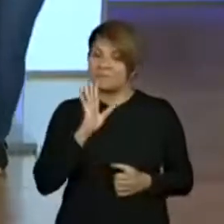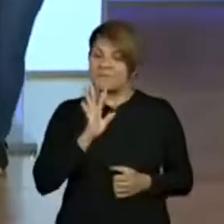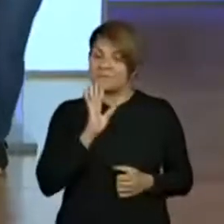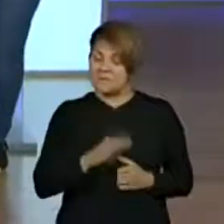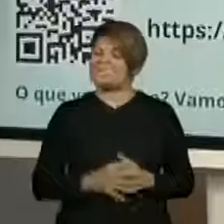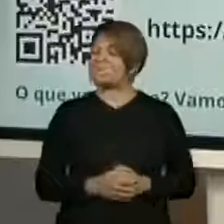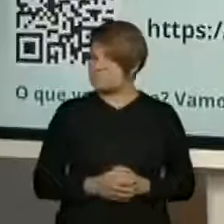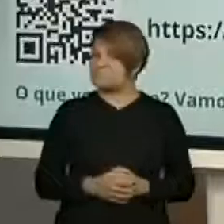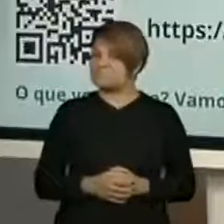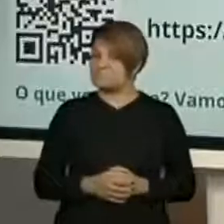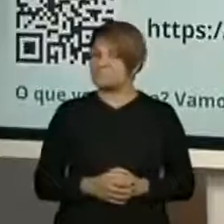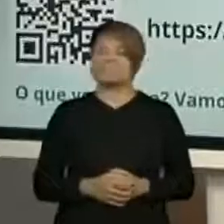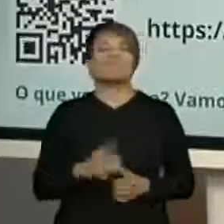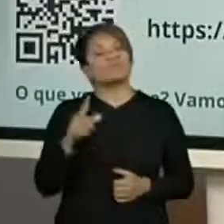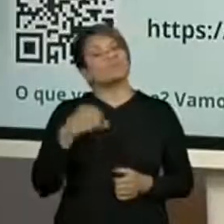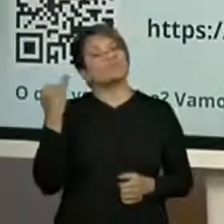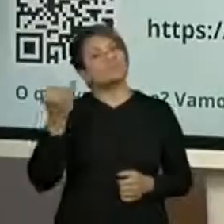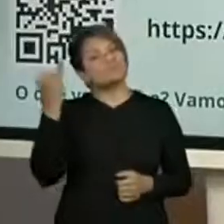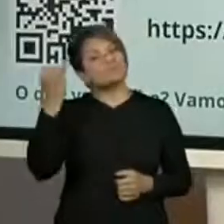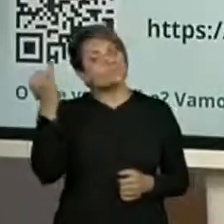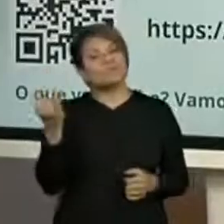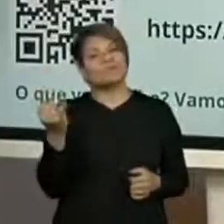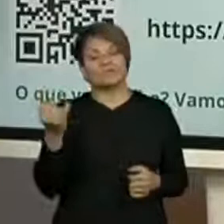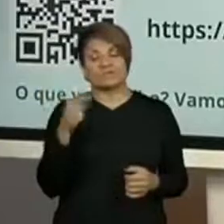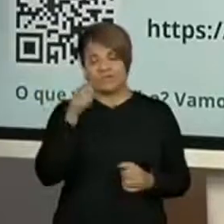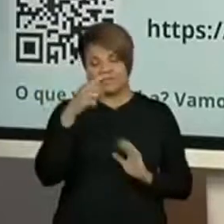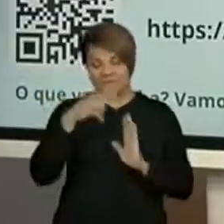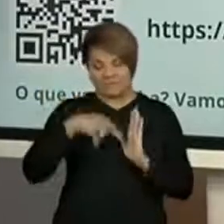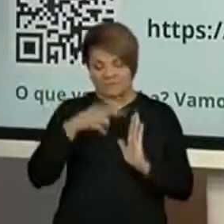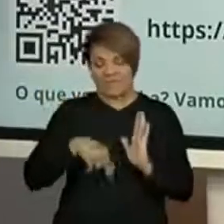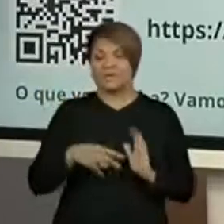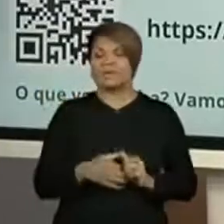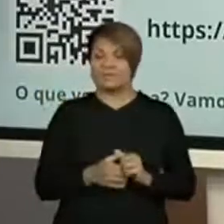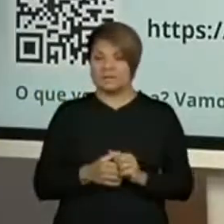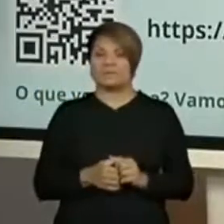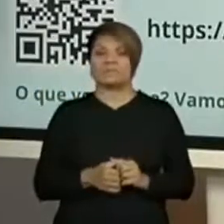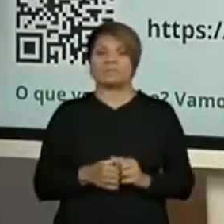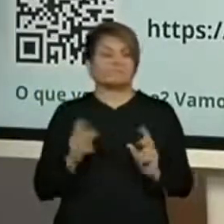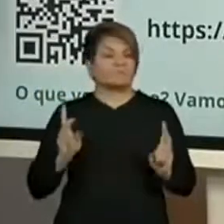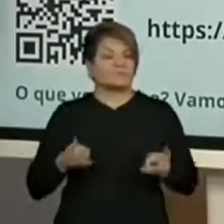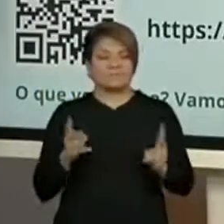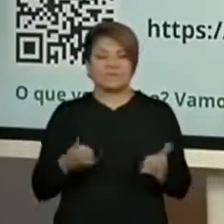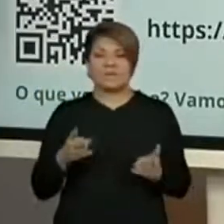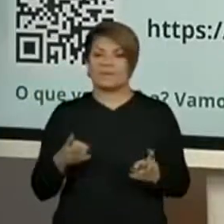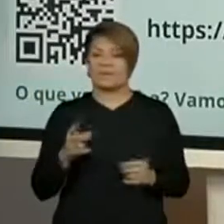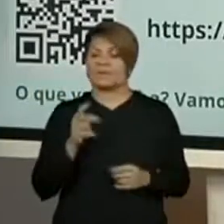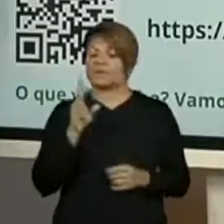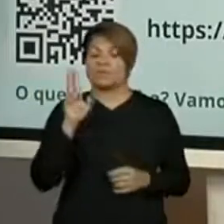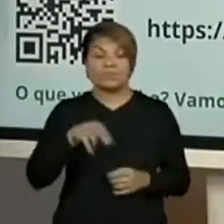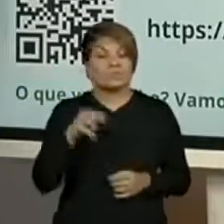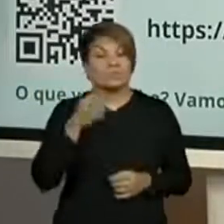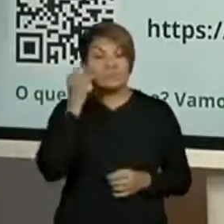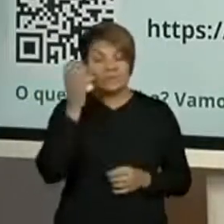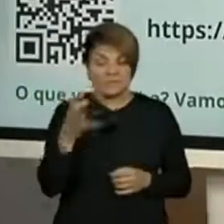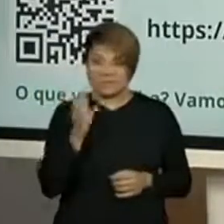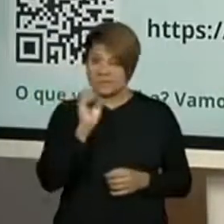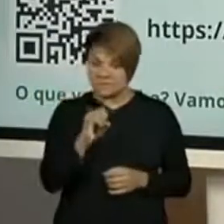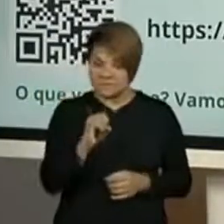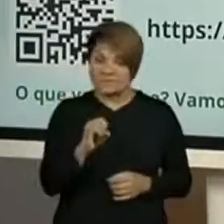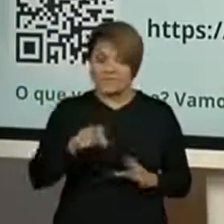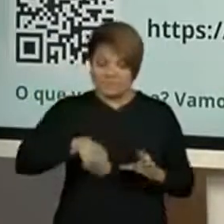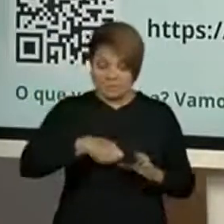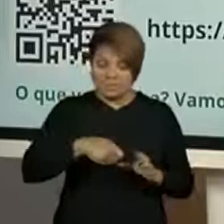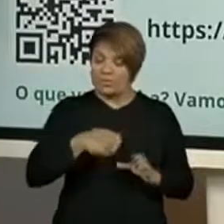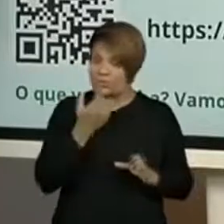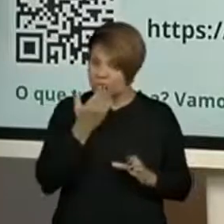legal. Então, muito importante que vocês leiam cada vez mais, sempre lembrando. Se for cozinhar, sempre